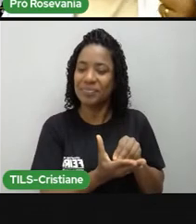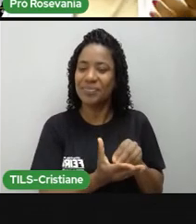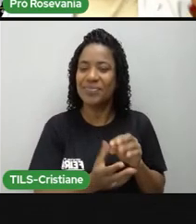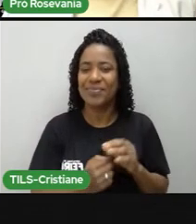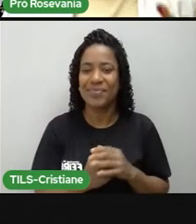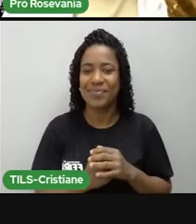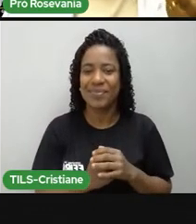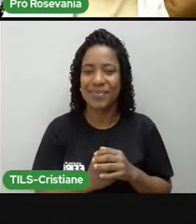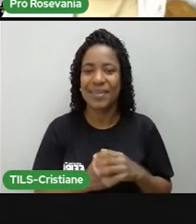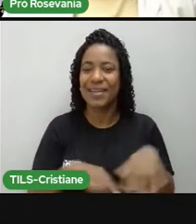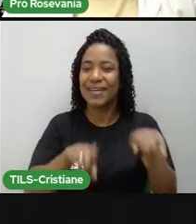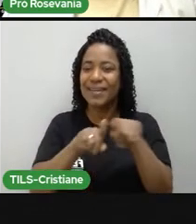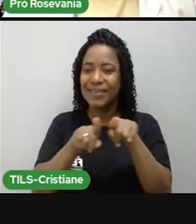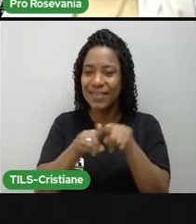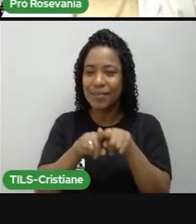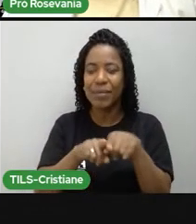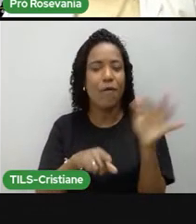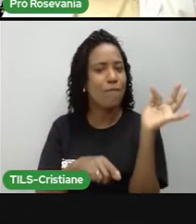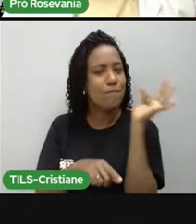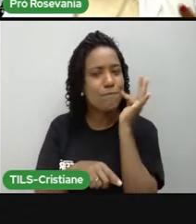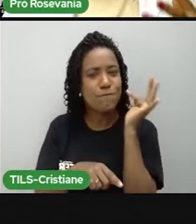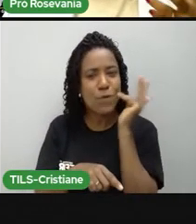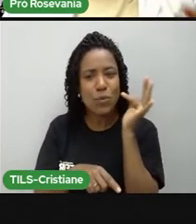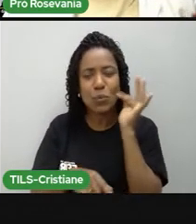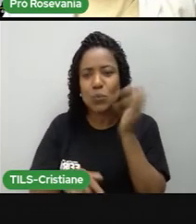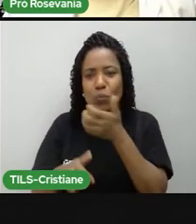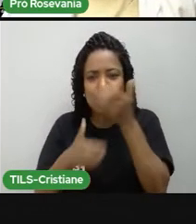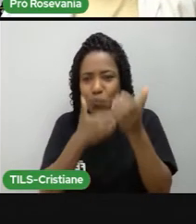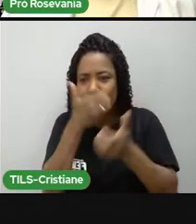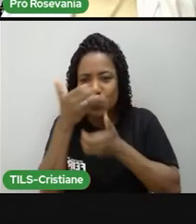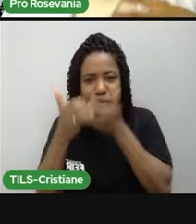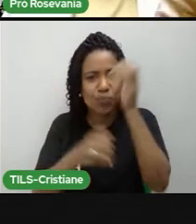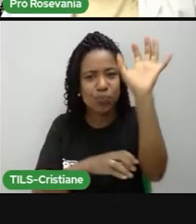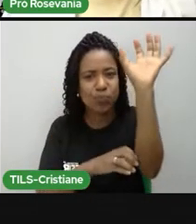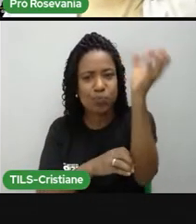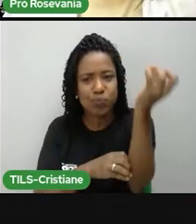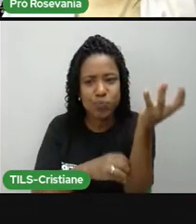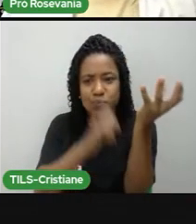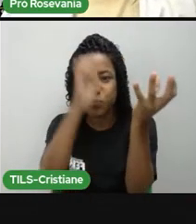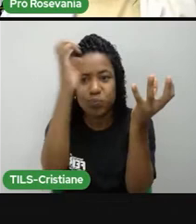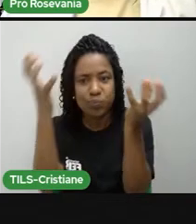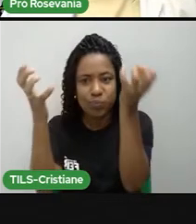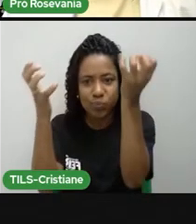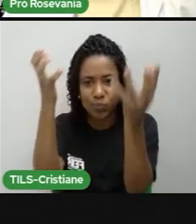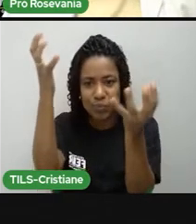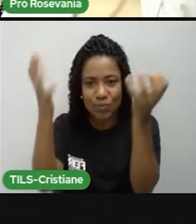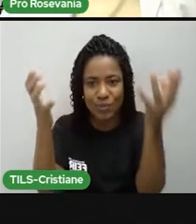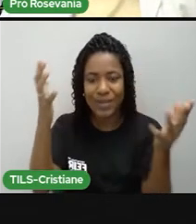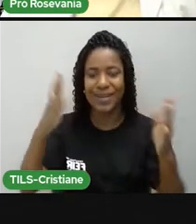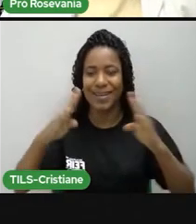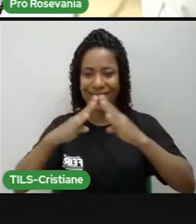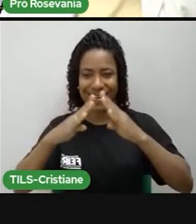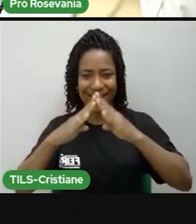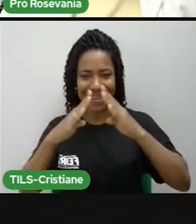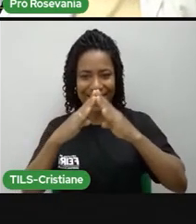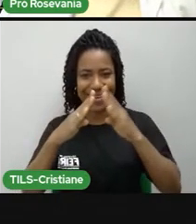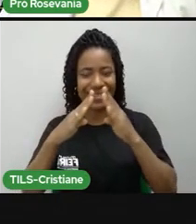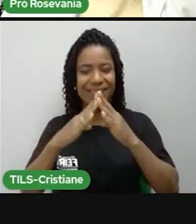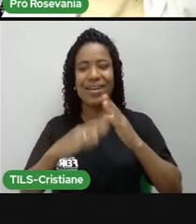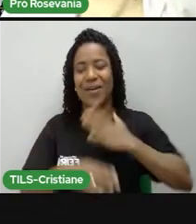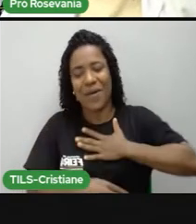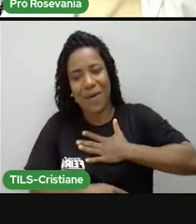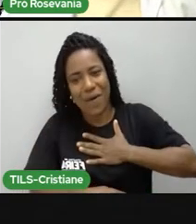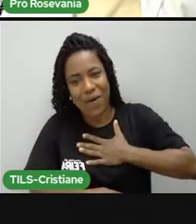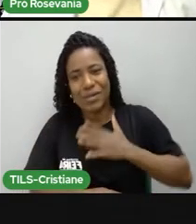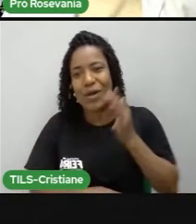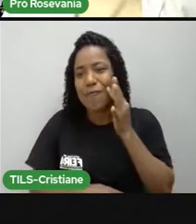frutos, né, a gente sempre faz questão de ter uma frutazinha, né, na nossa